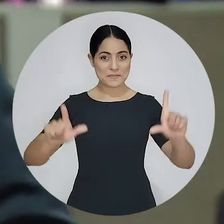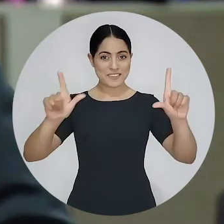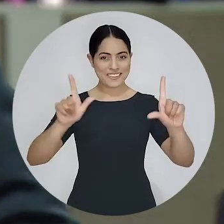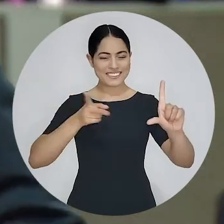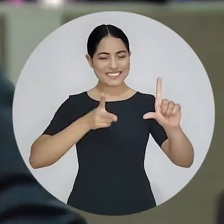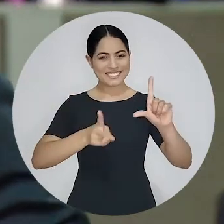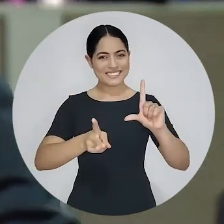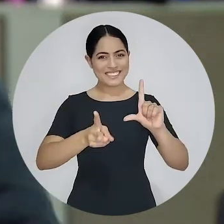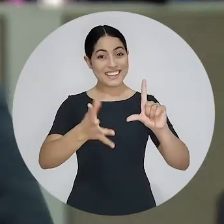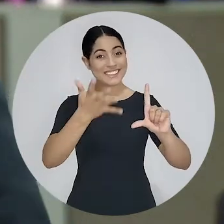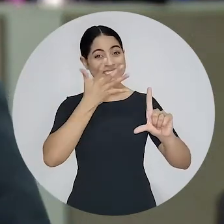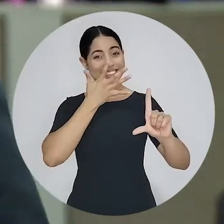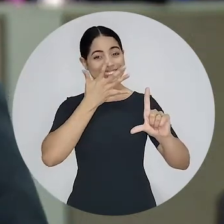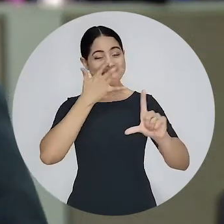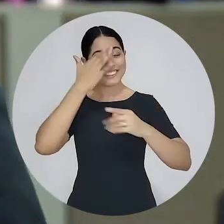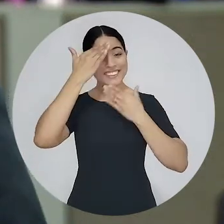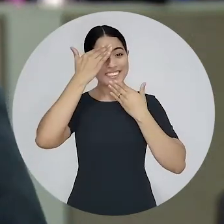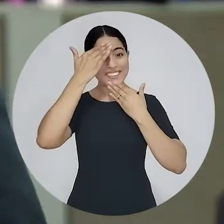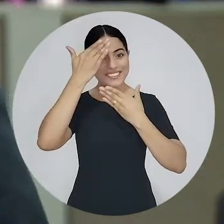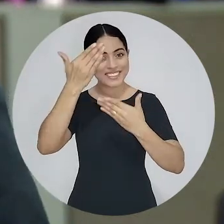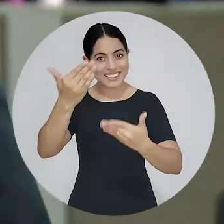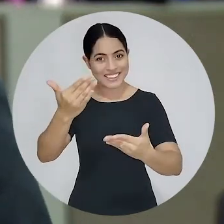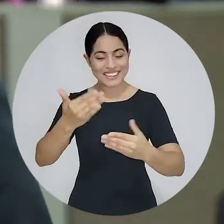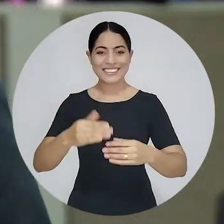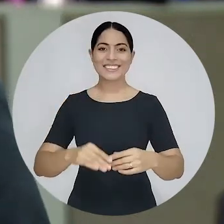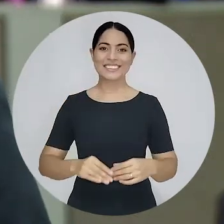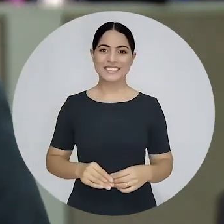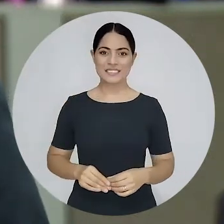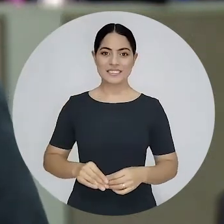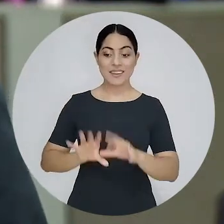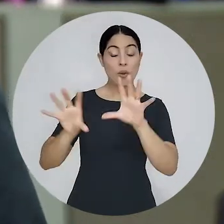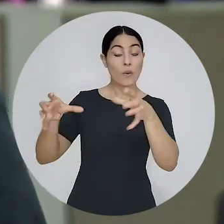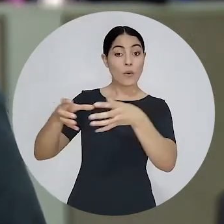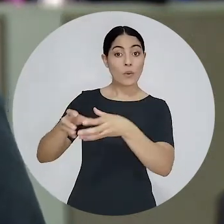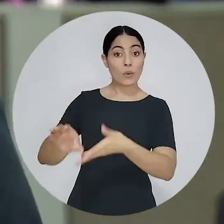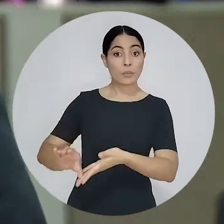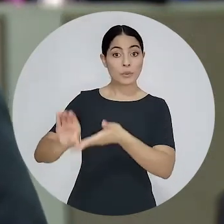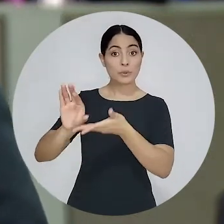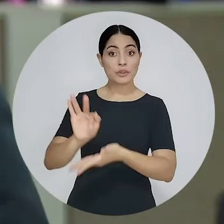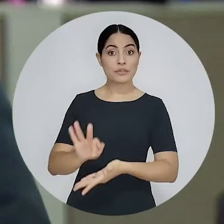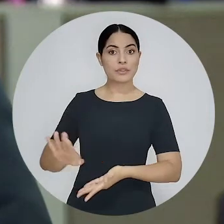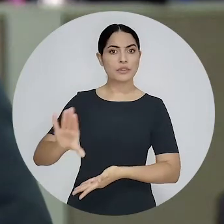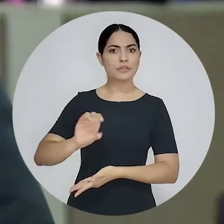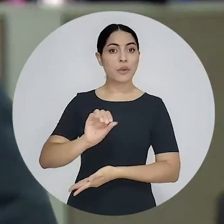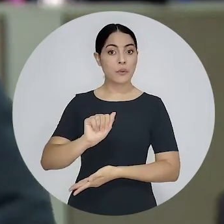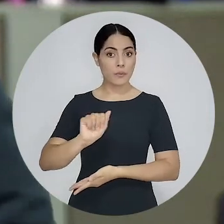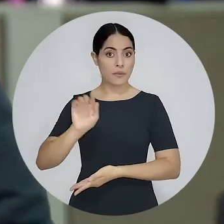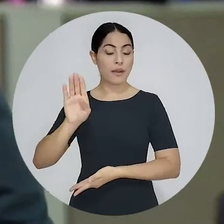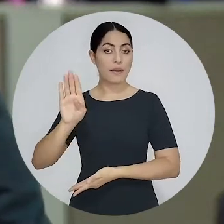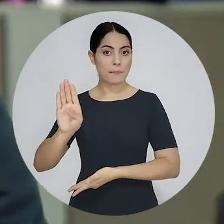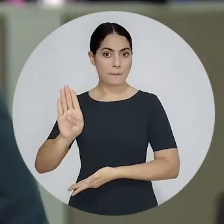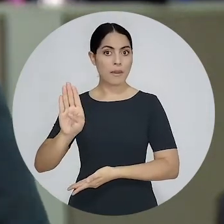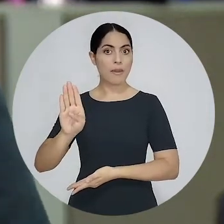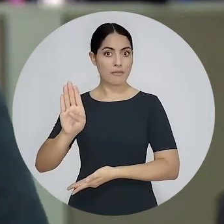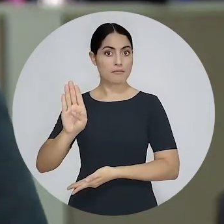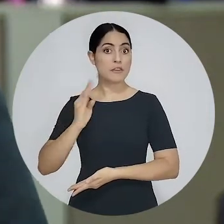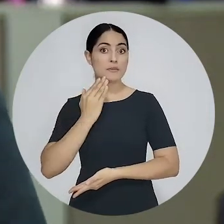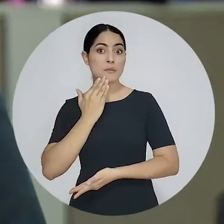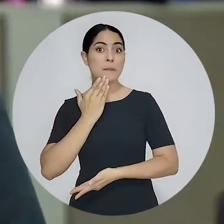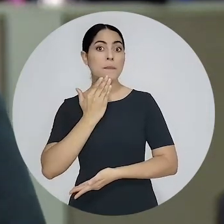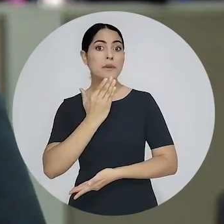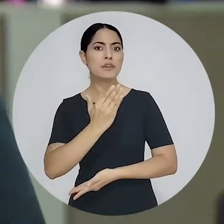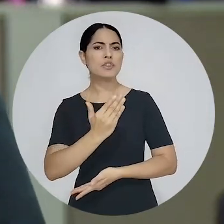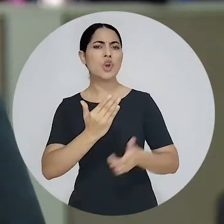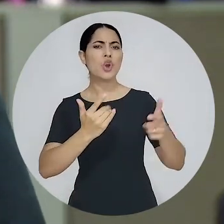Voltamos! Obrigado pela sua companhia. O pleito do Conselho Federal da Ordem dos Advogados do Brasil foi